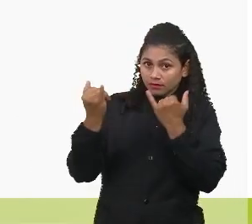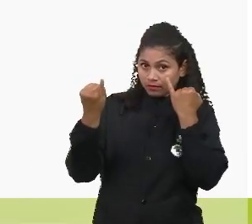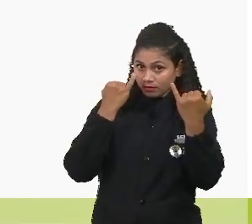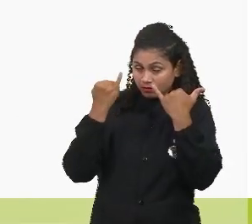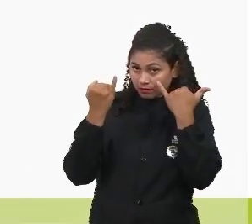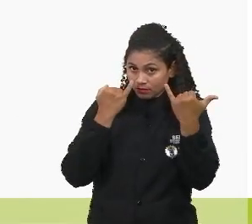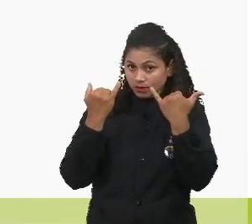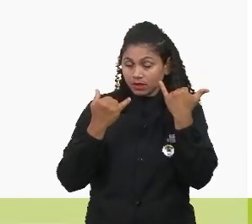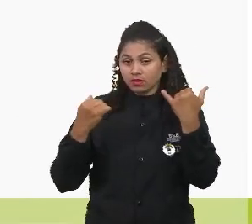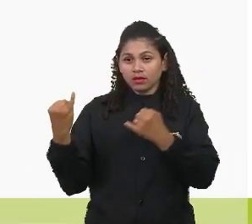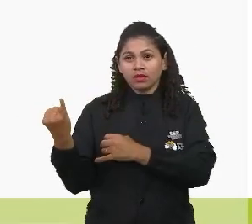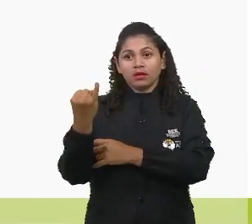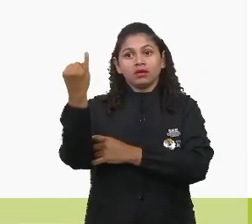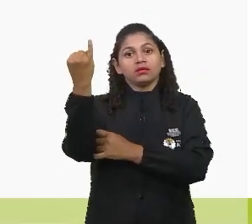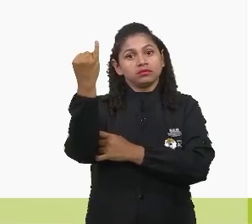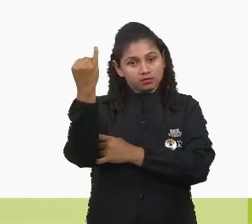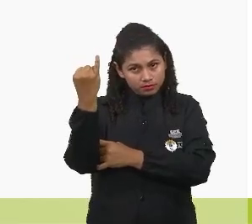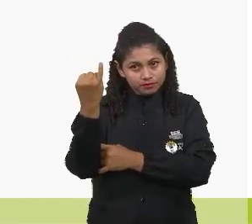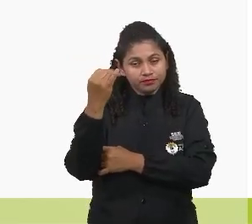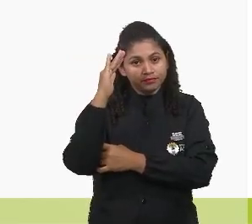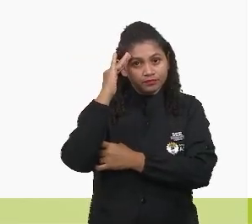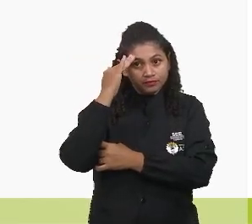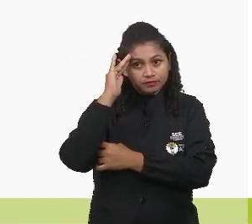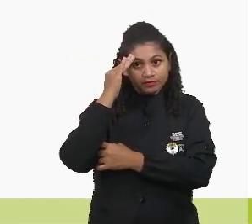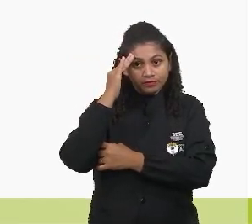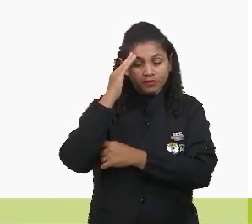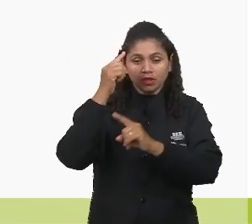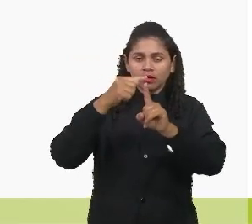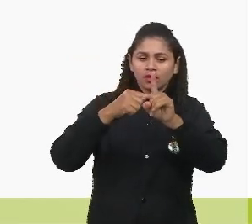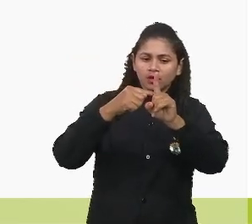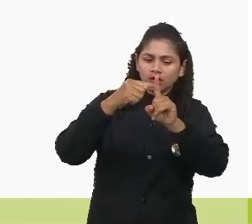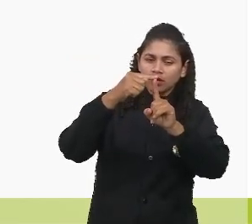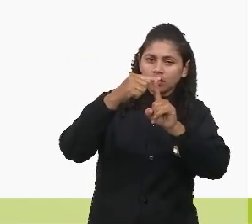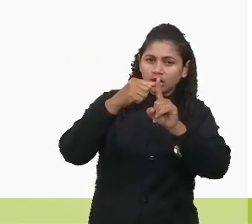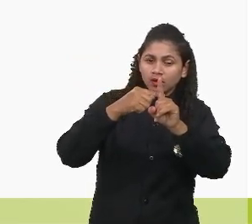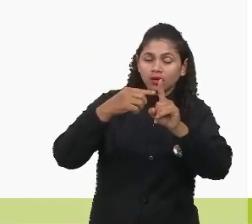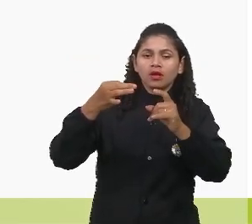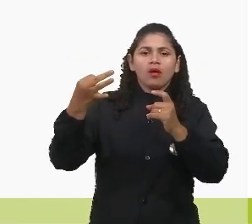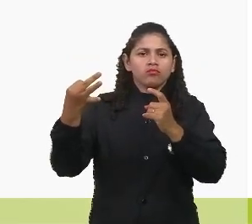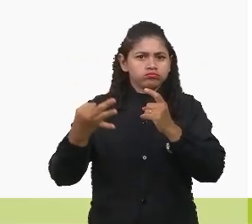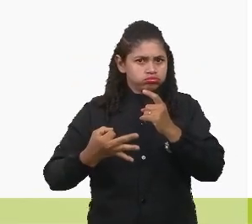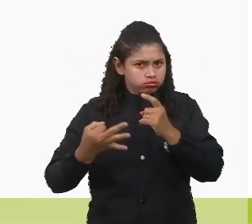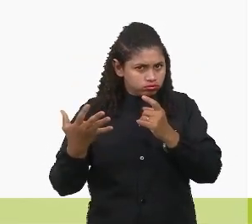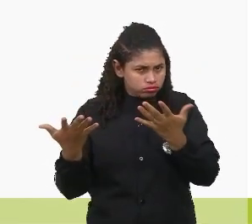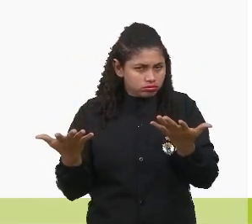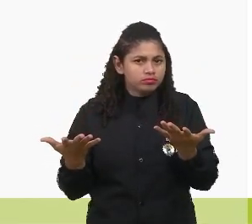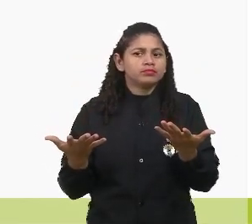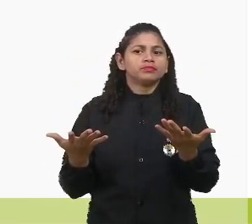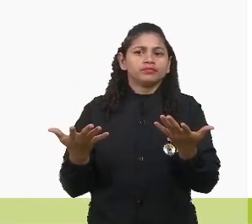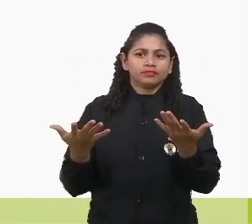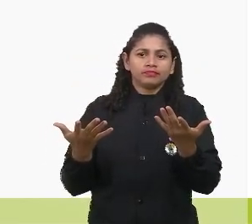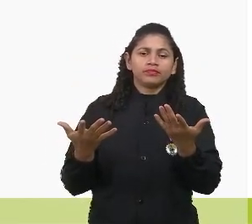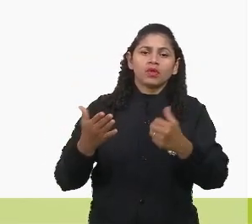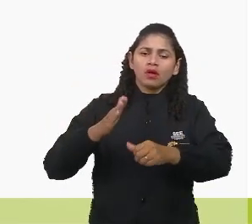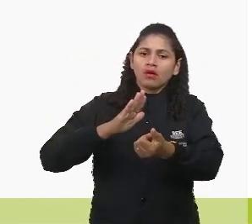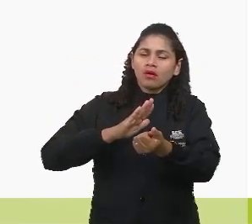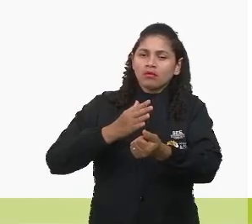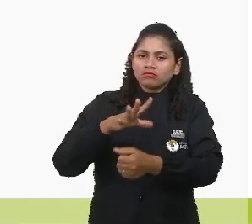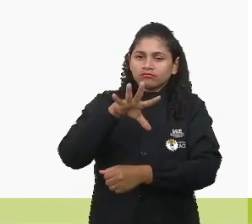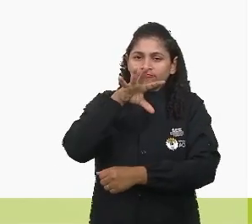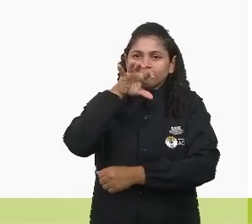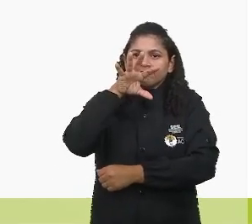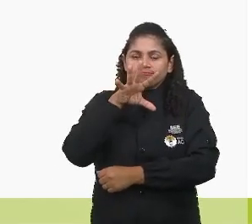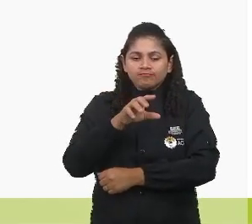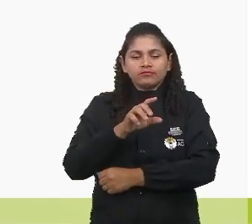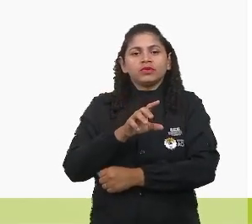importante levar para a vida. Entender qual seria a temperatura apropriada, a ideal. A frequência respiratória.